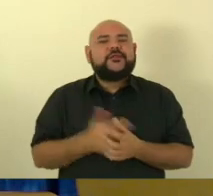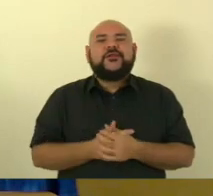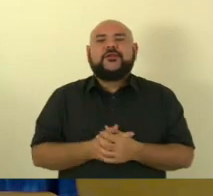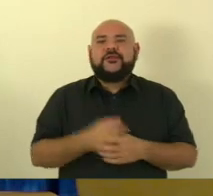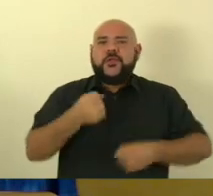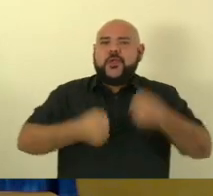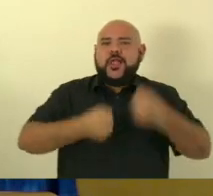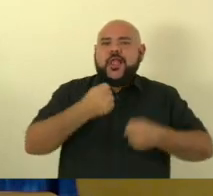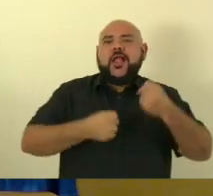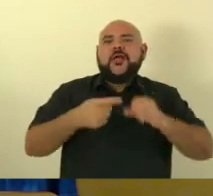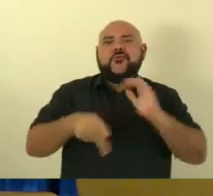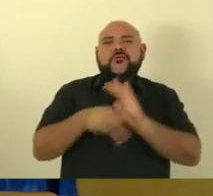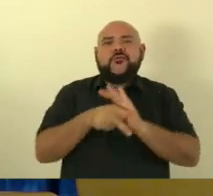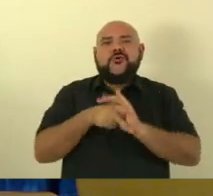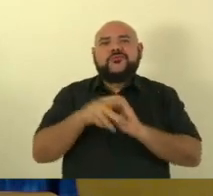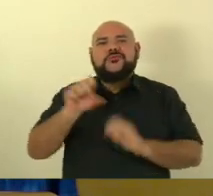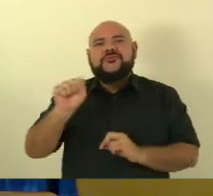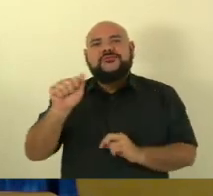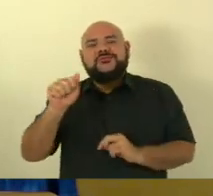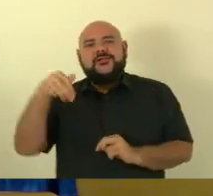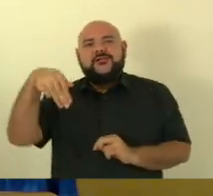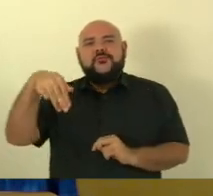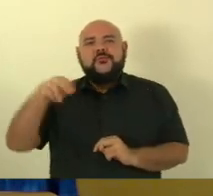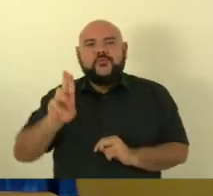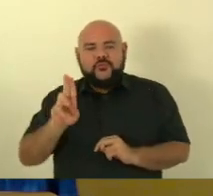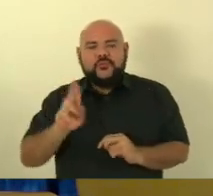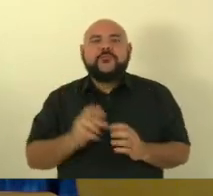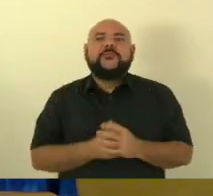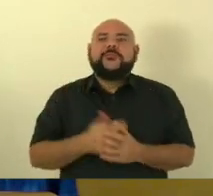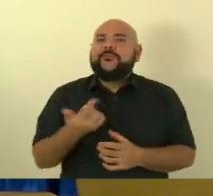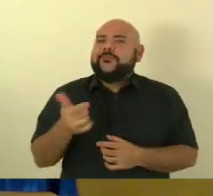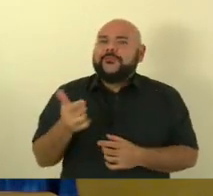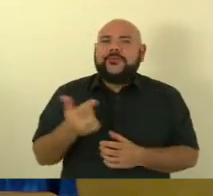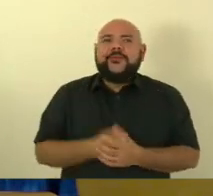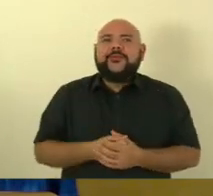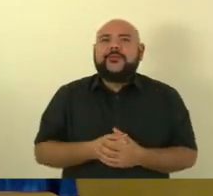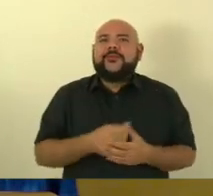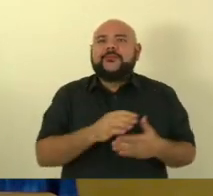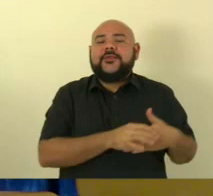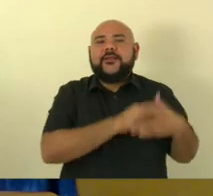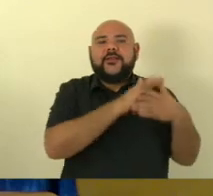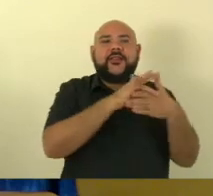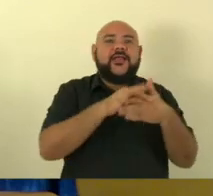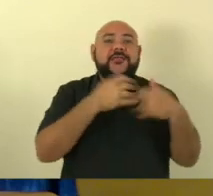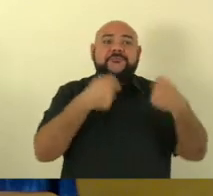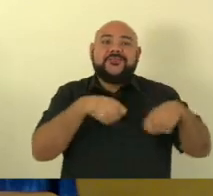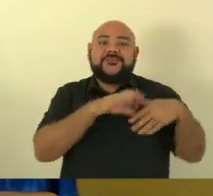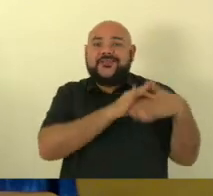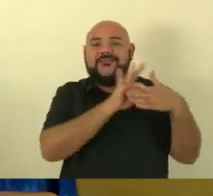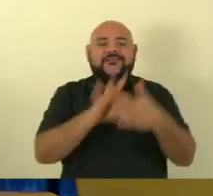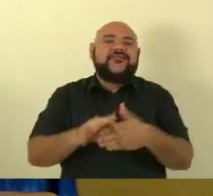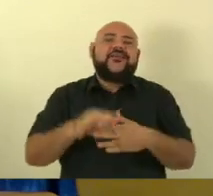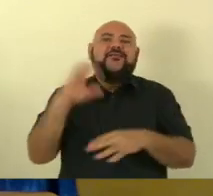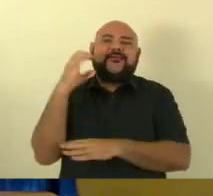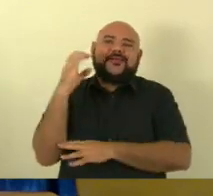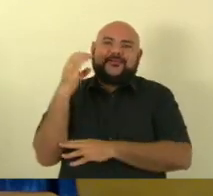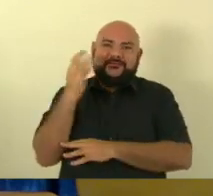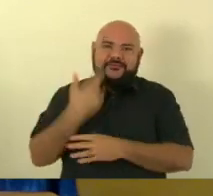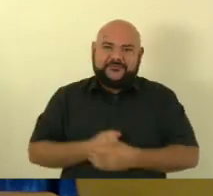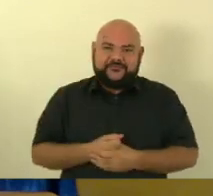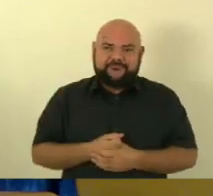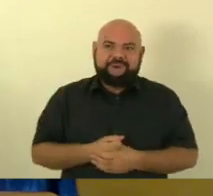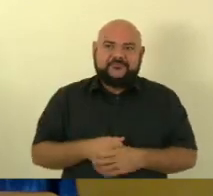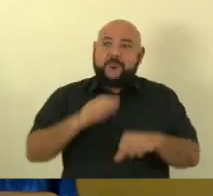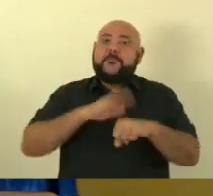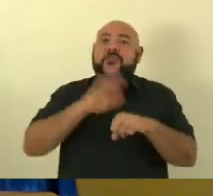transporte das pessoas ali da comunidade de Nova Almeida para Carapina que é o ponto de atendimento mais próximo como nós sabemos que